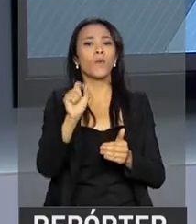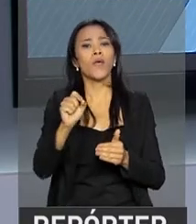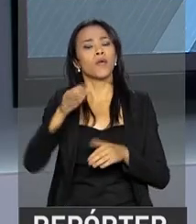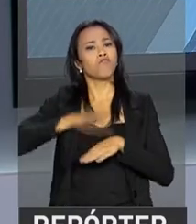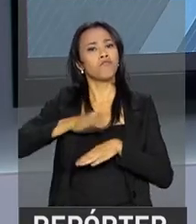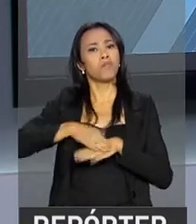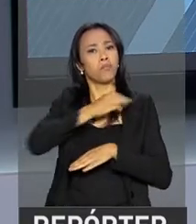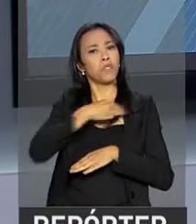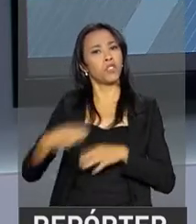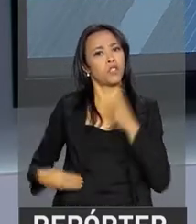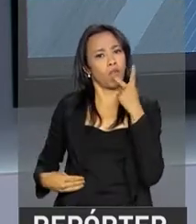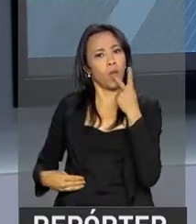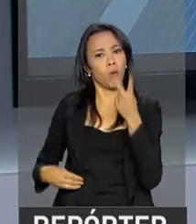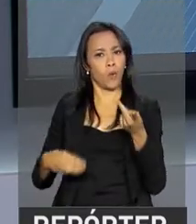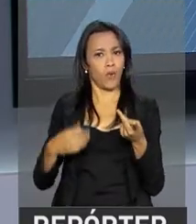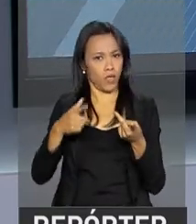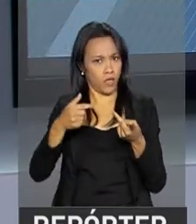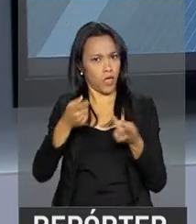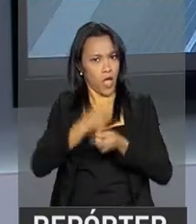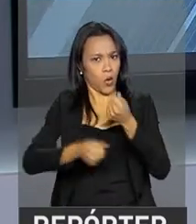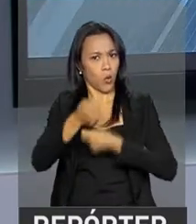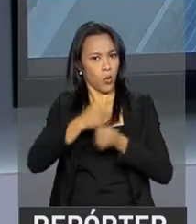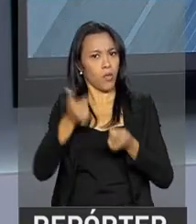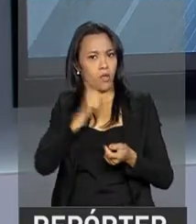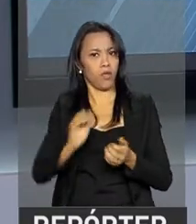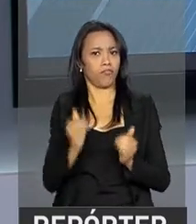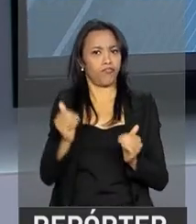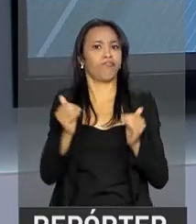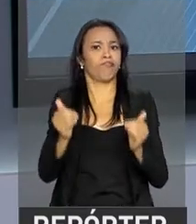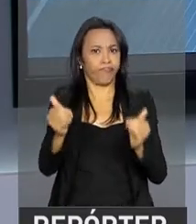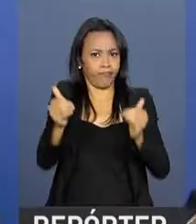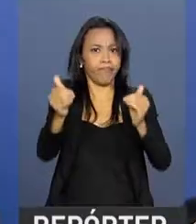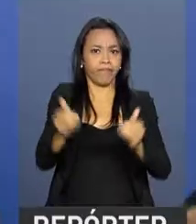Meirelles, há sinais de que a economia tem avançado.